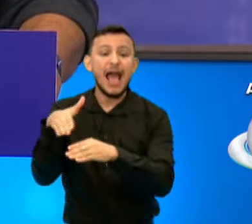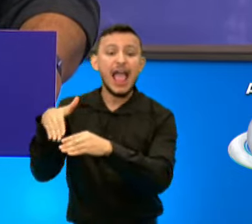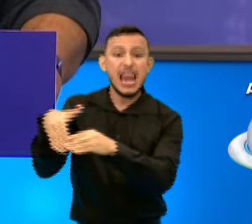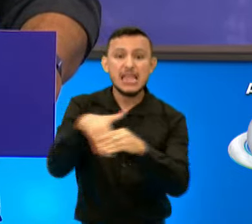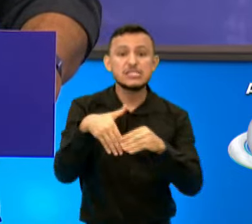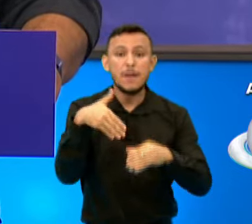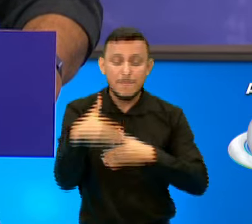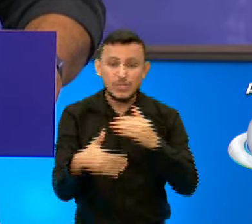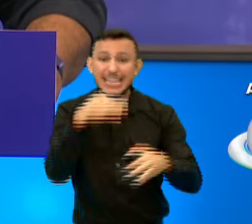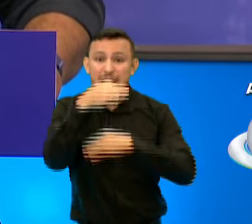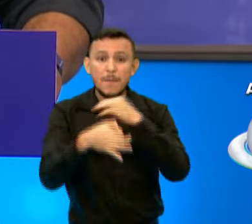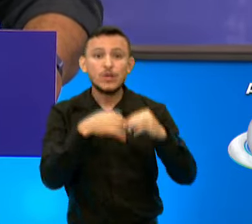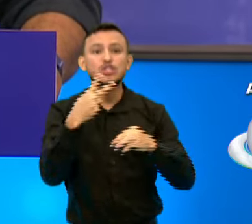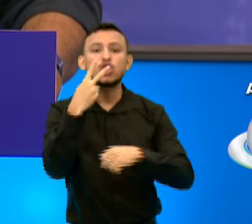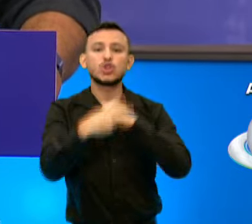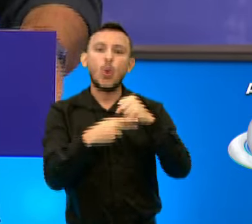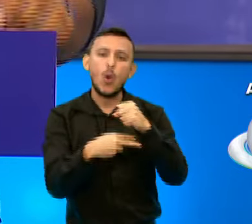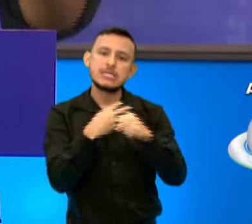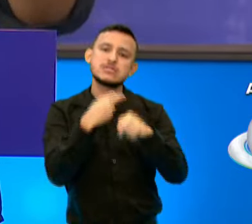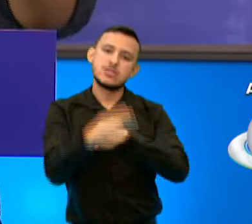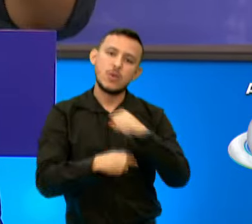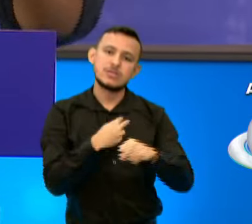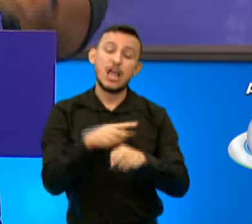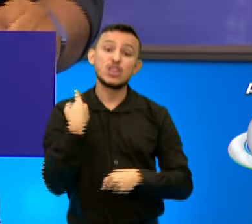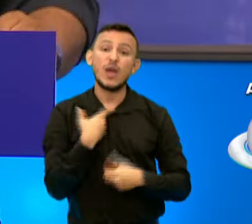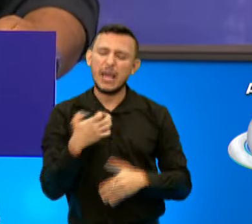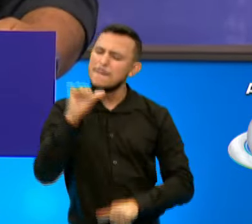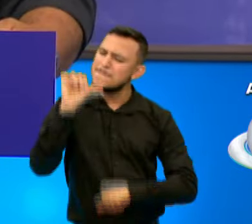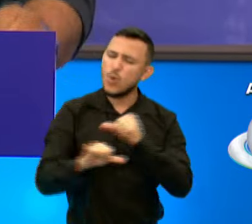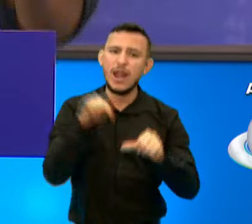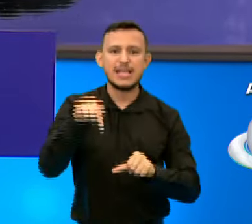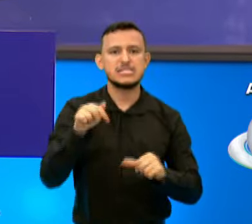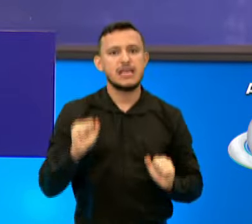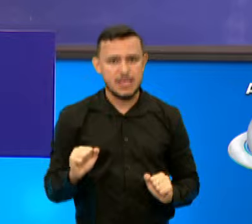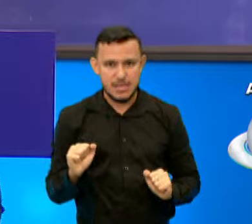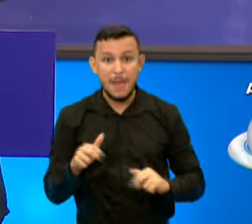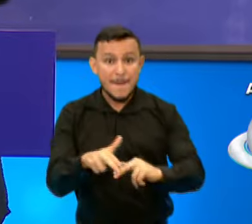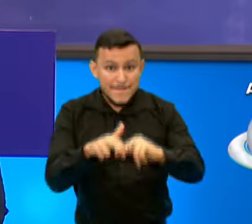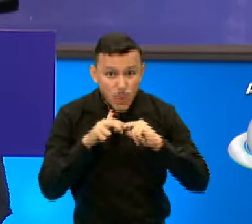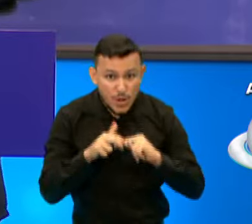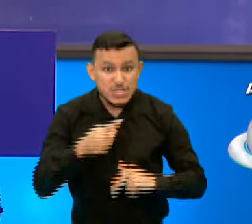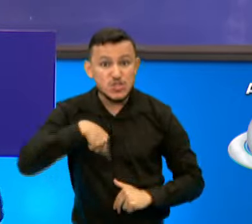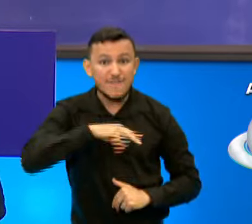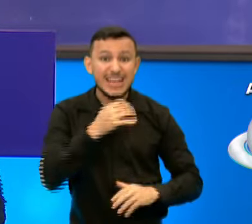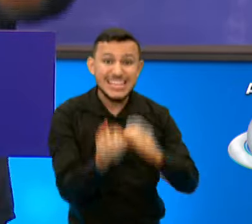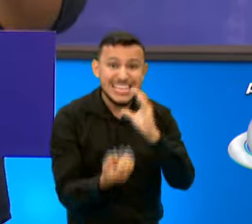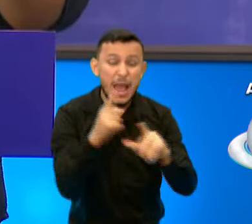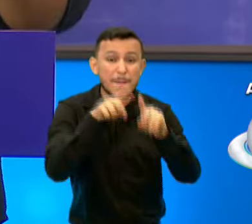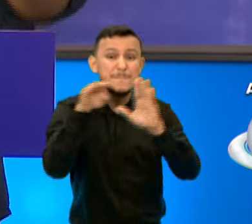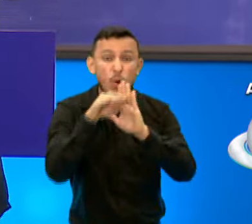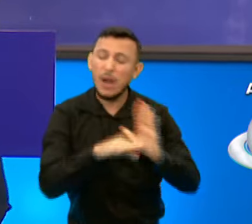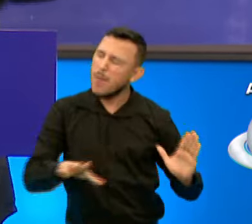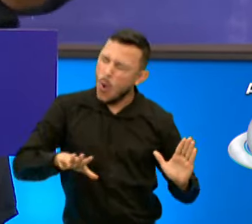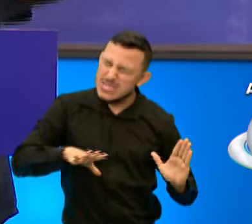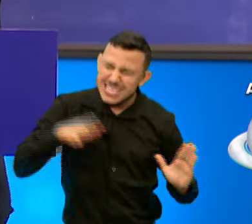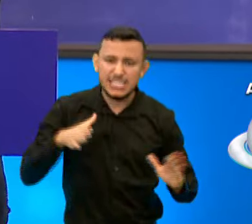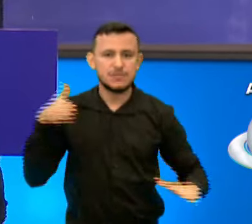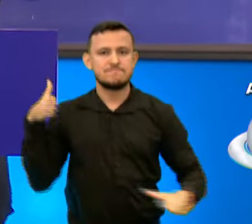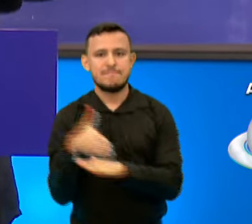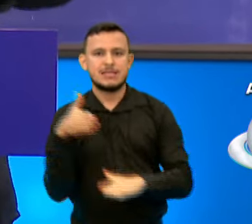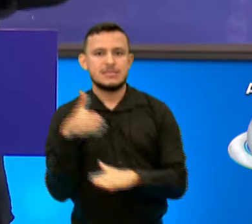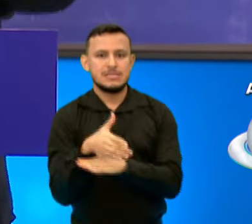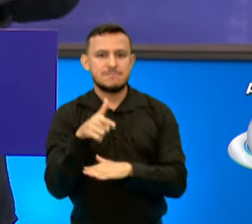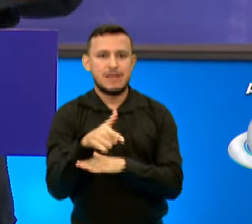processo democrático de 2 em 2 anos. Nós queremos mudar essa realidade. E é por isso que nós vamos criar um programa ousado de